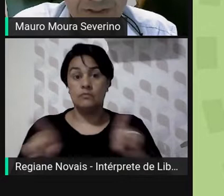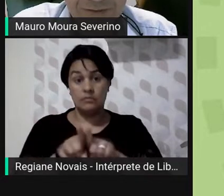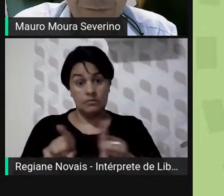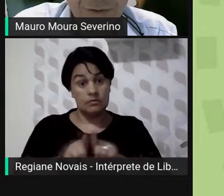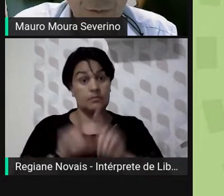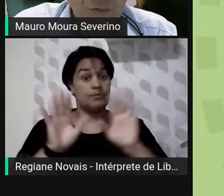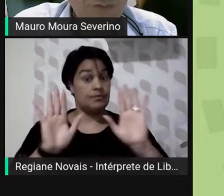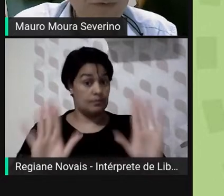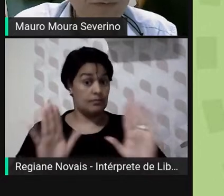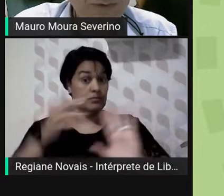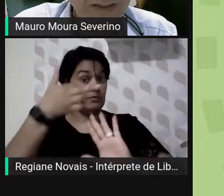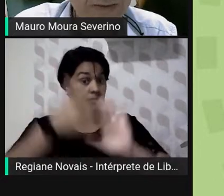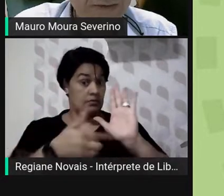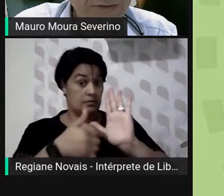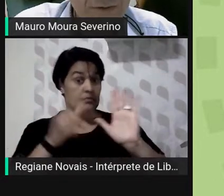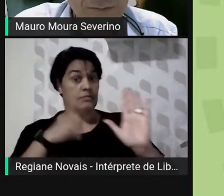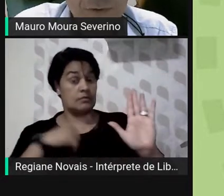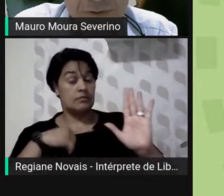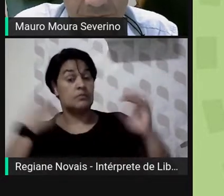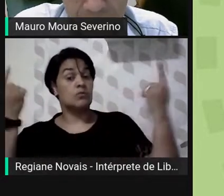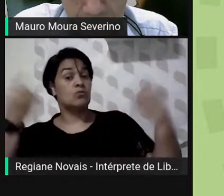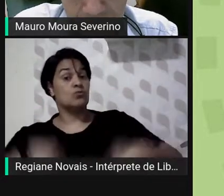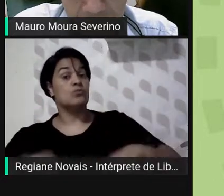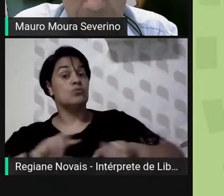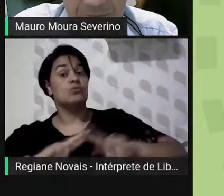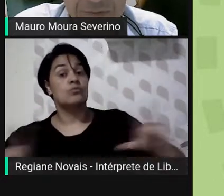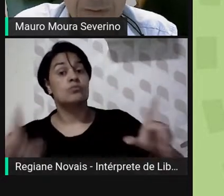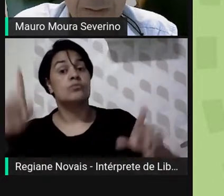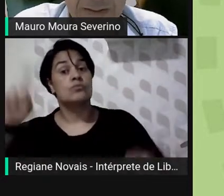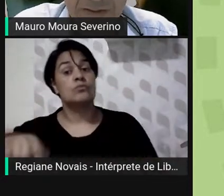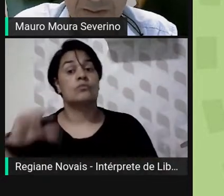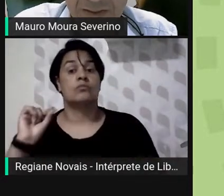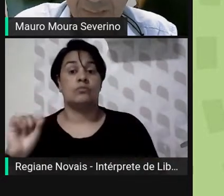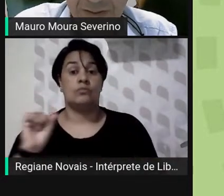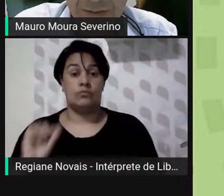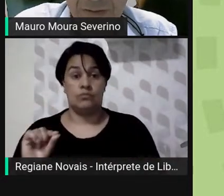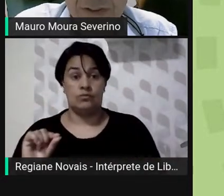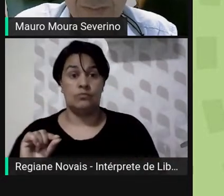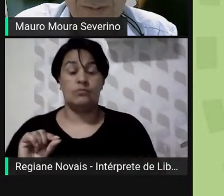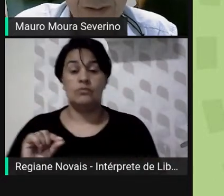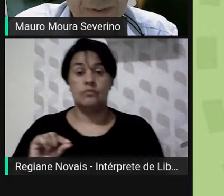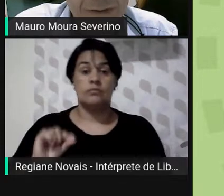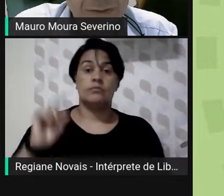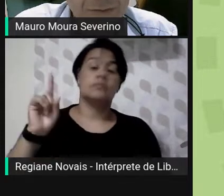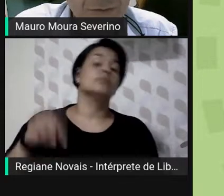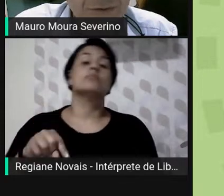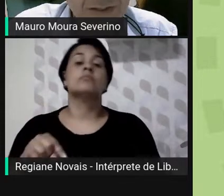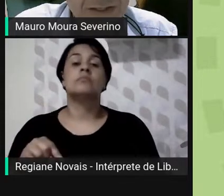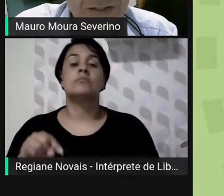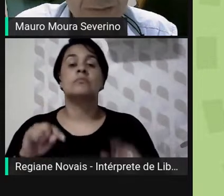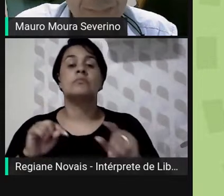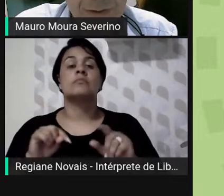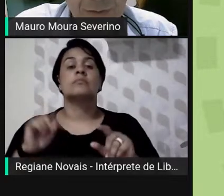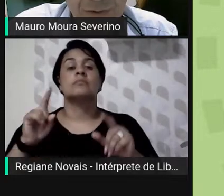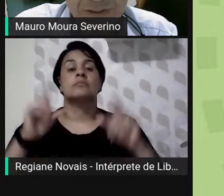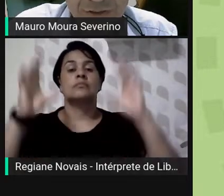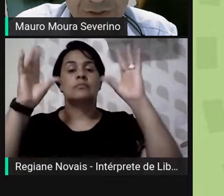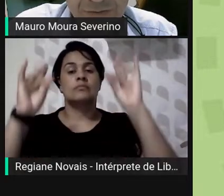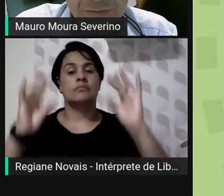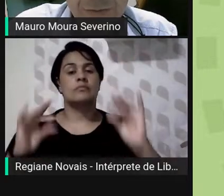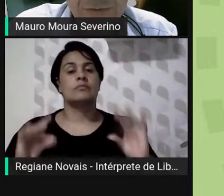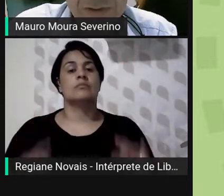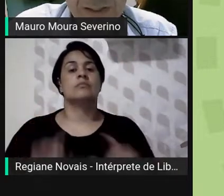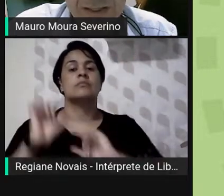o desafio comum a muitas situações diz respeito ao desmembramento do que é desempenho